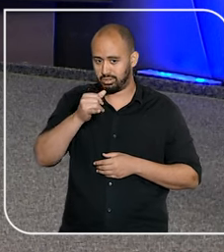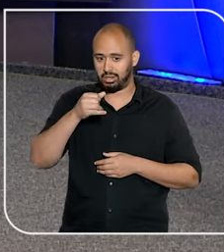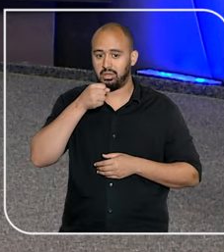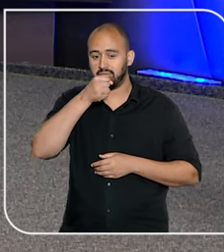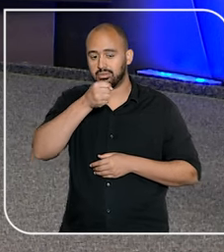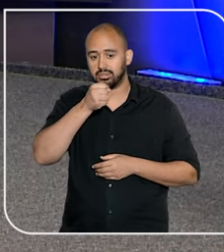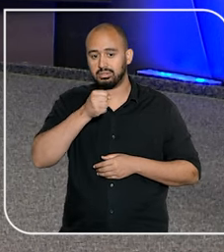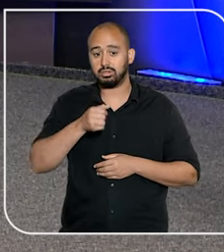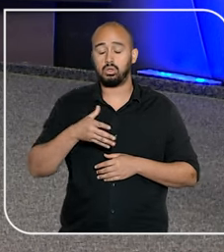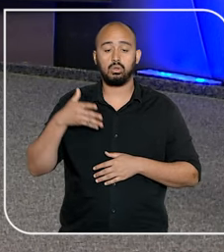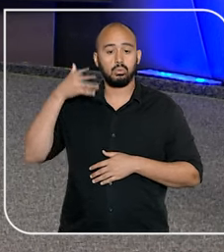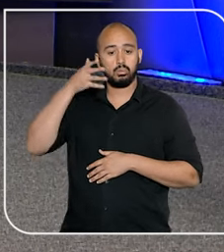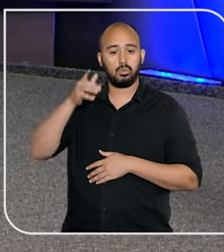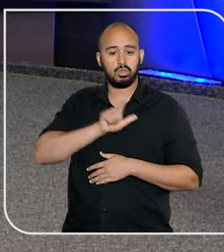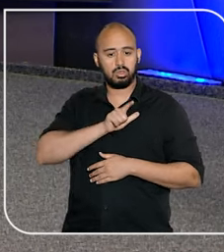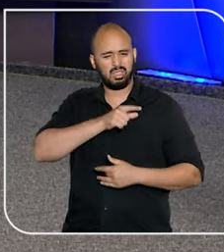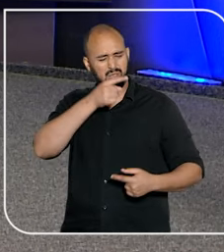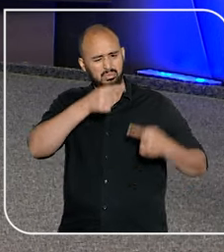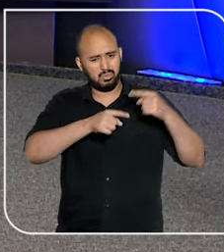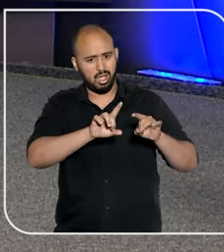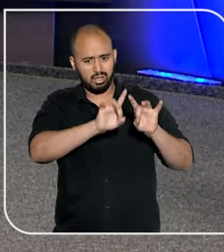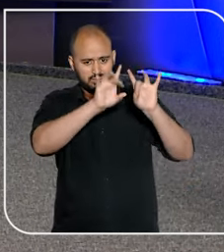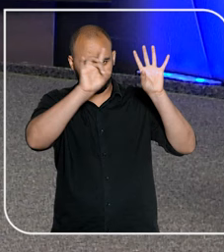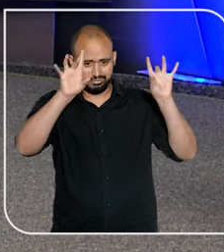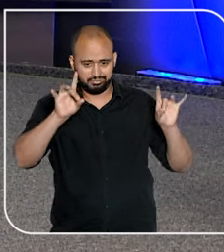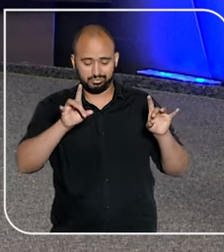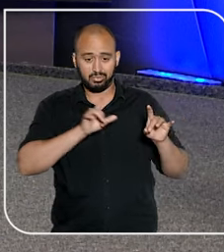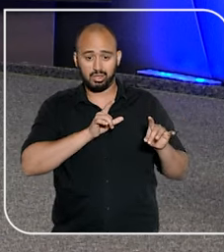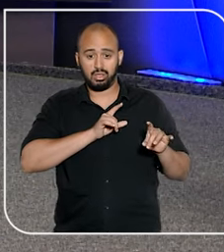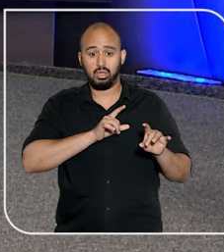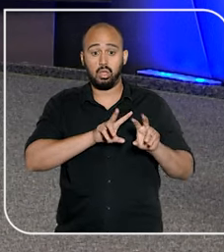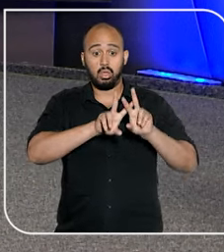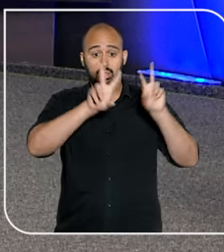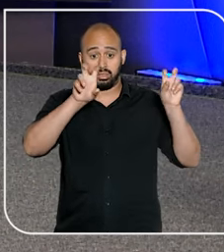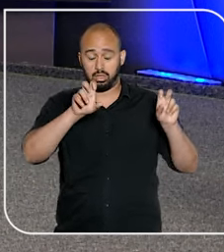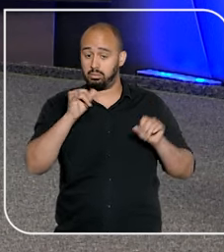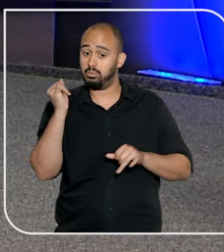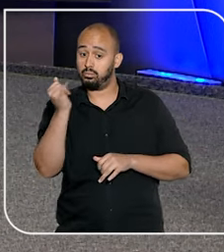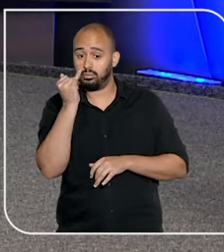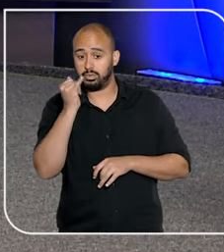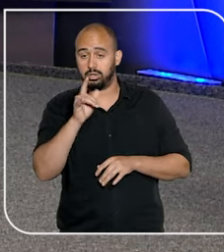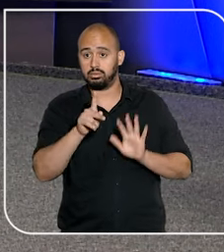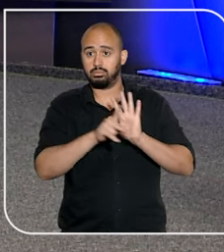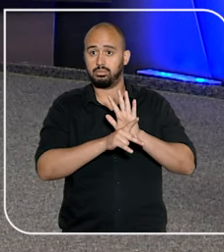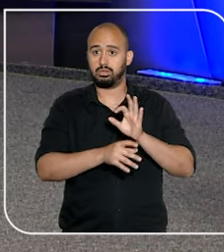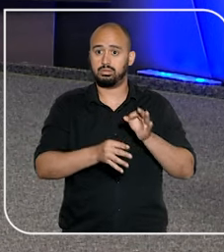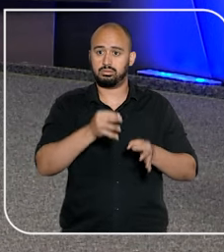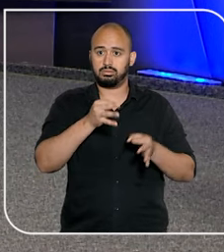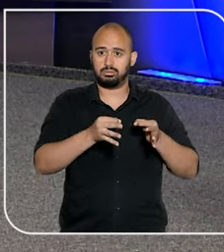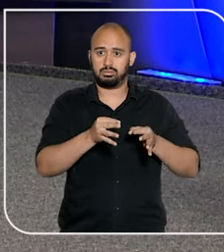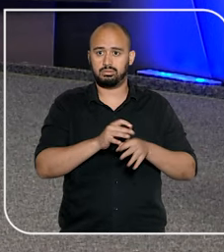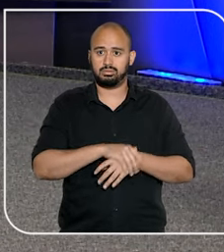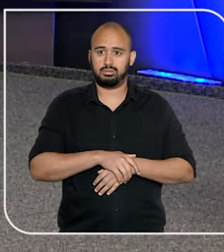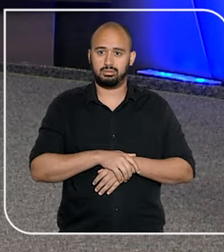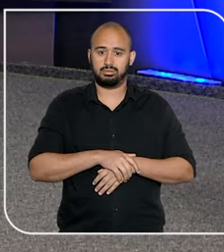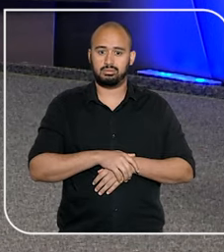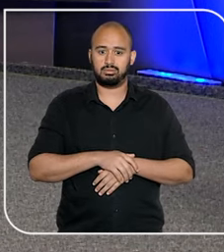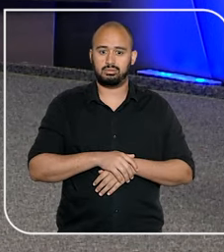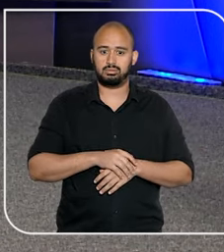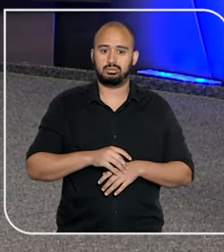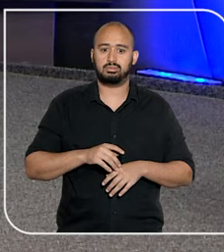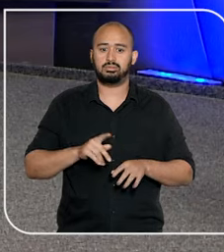Entrevista, programa que debate com especialistas temas relevantes tanto nas discussões jurídicas e